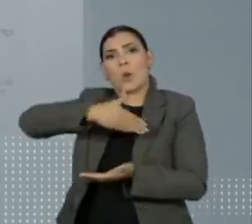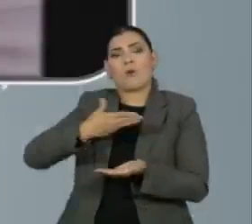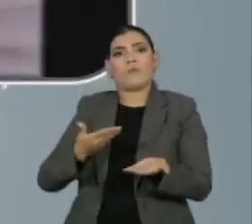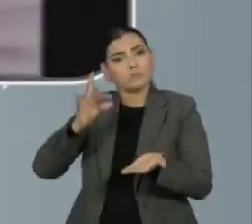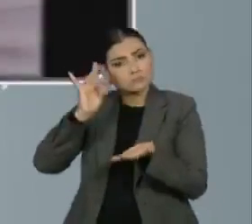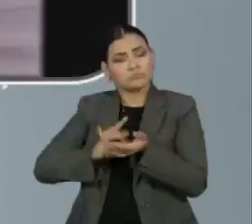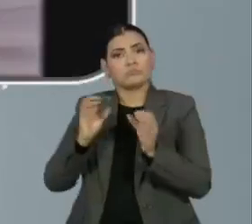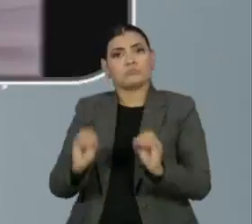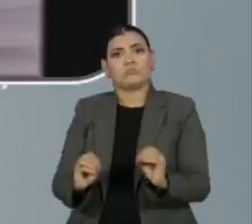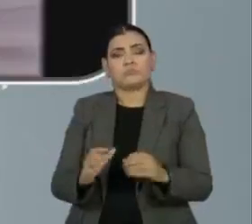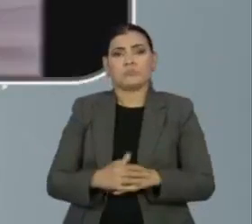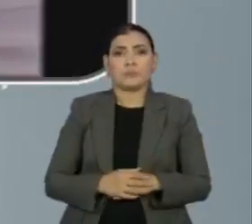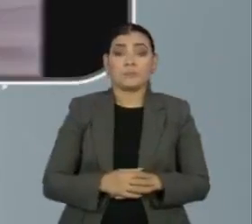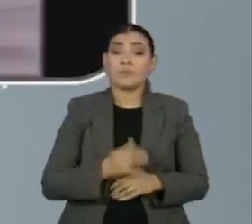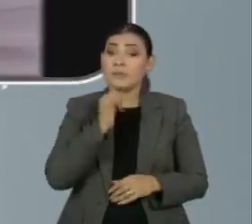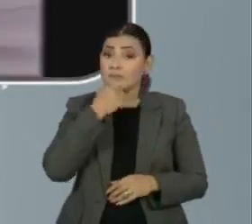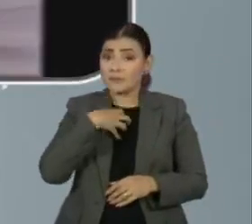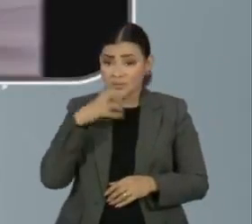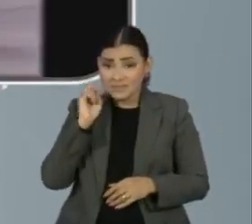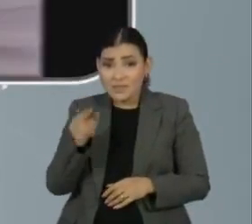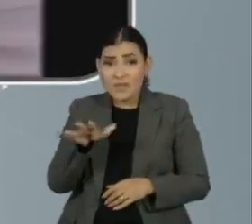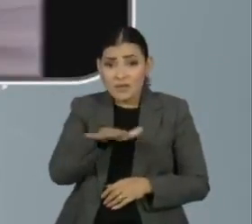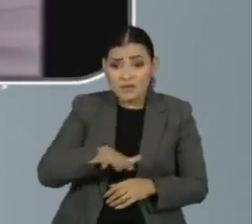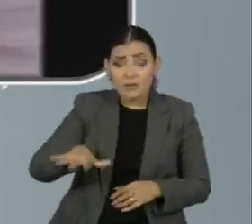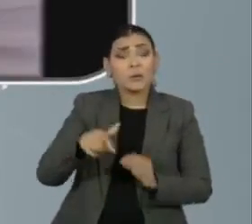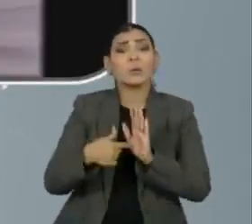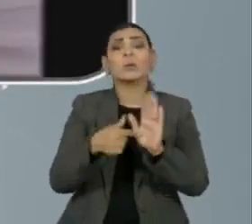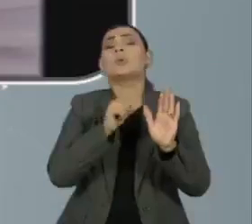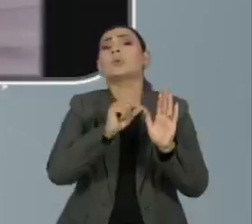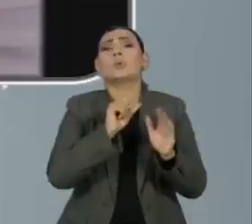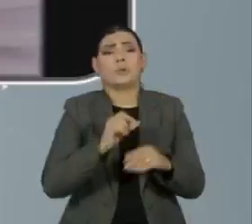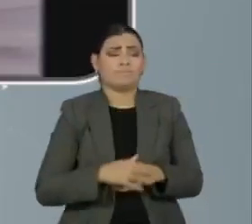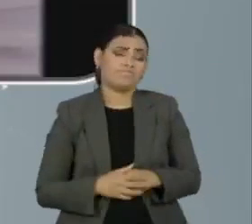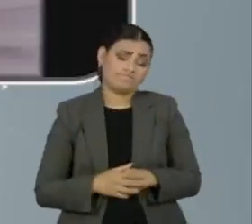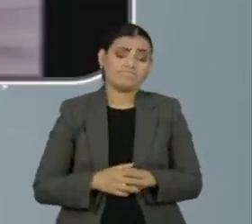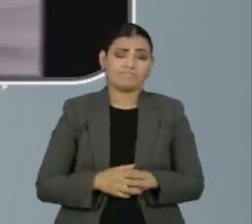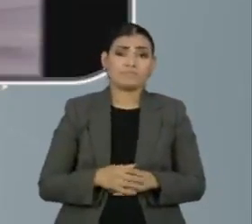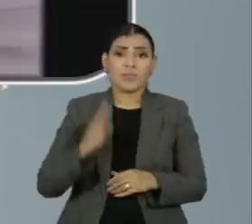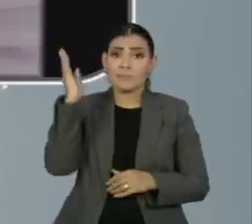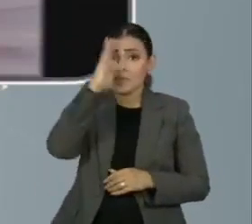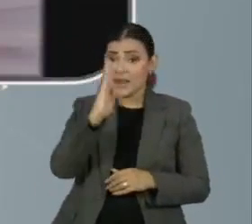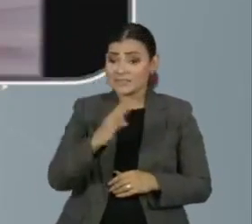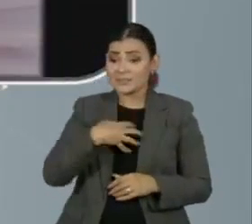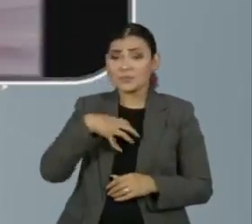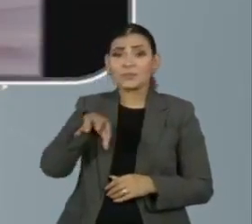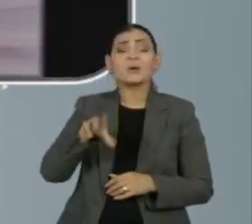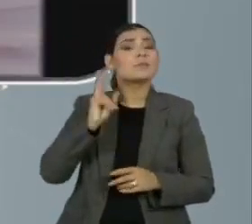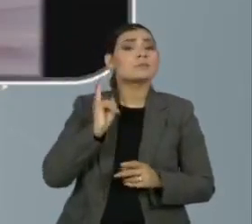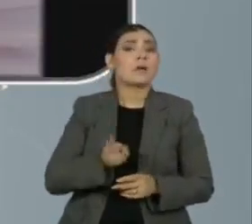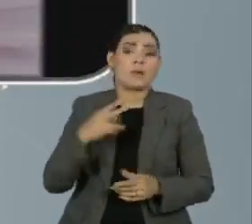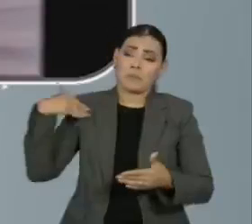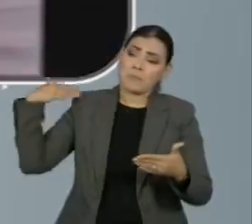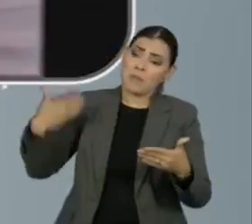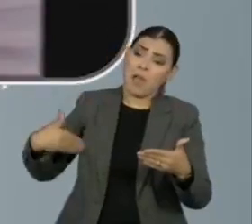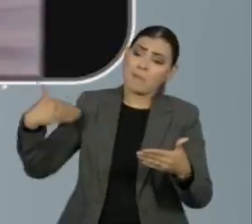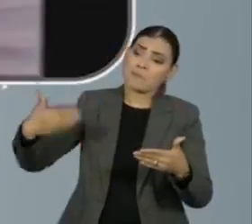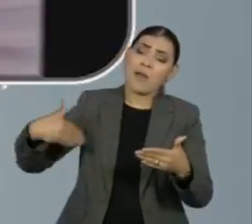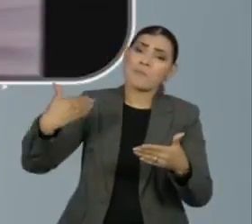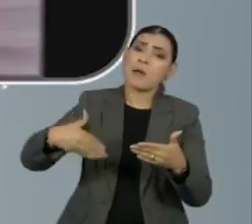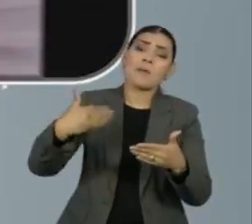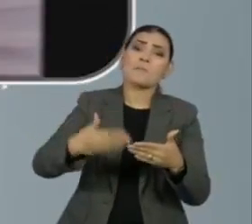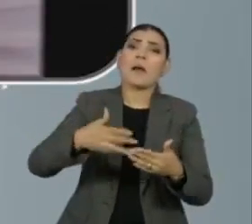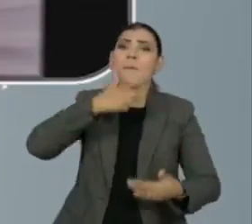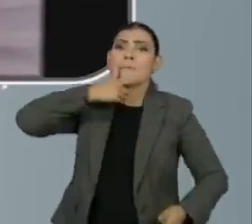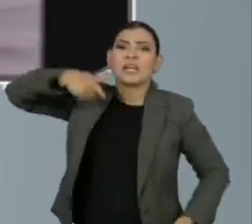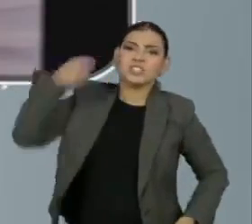vulnerável. Infelizmente, esse caso mostra para a gente que o Brasil vive essa continuidade do